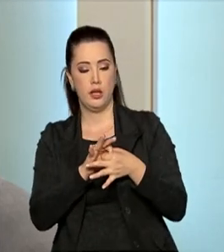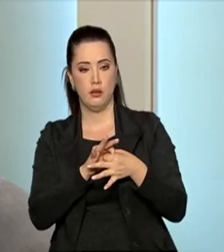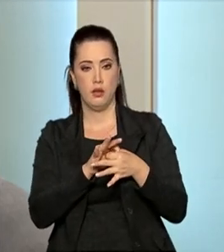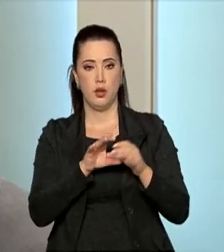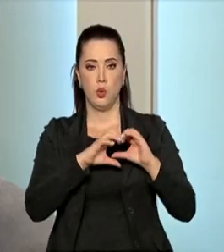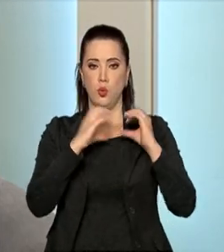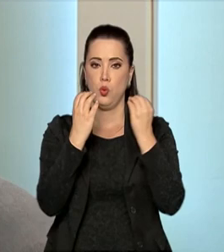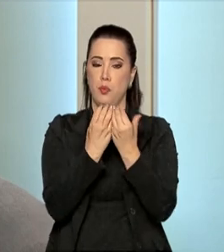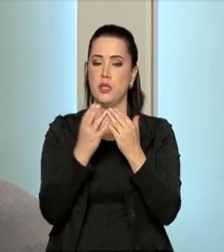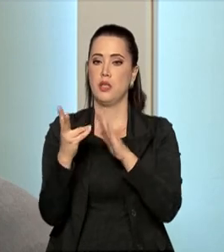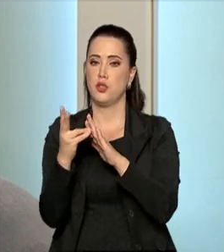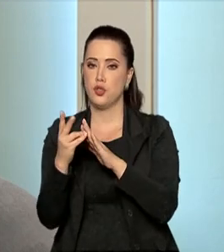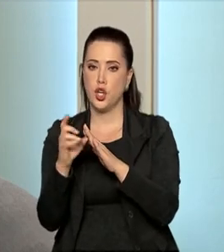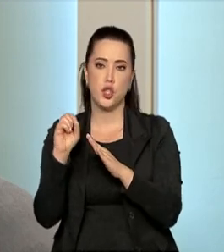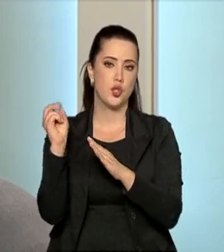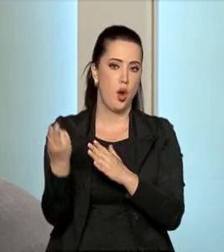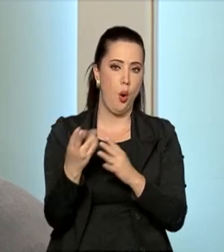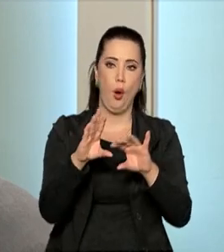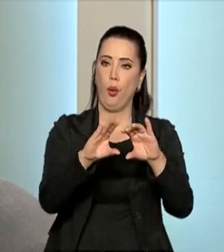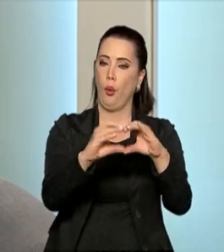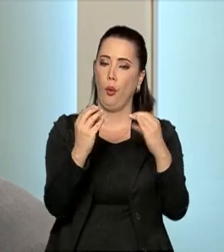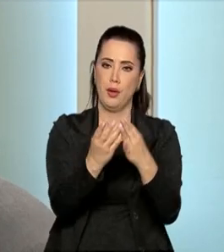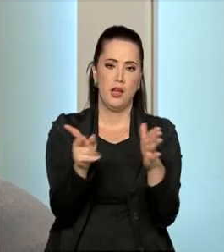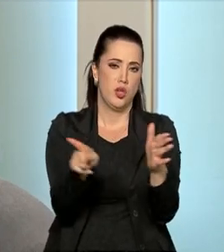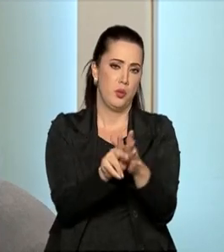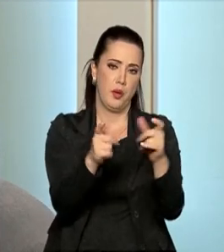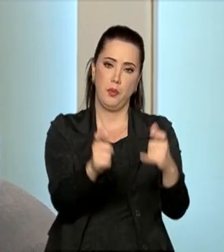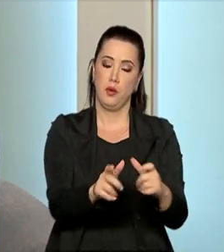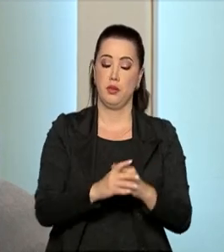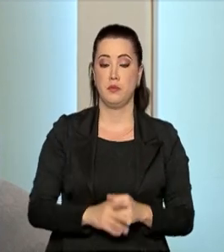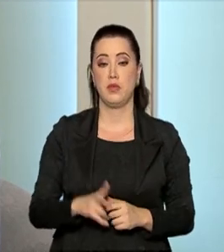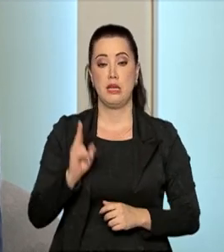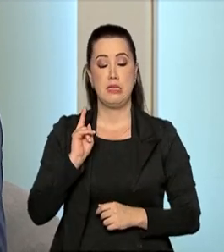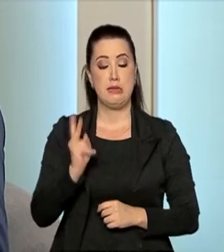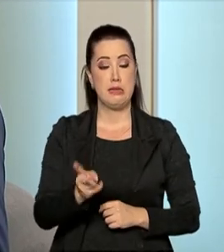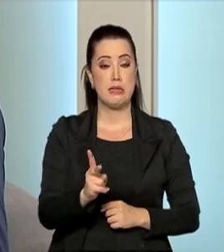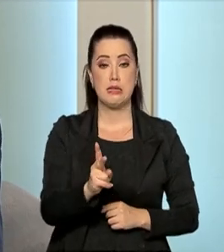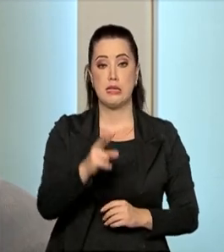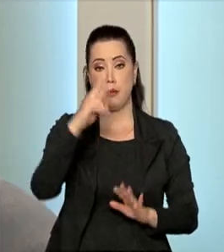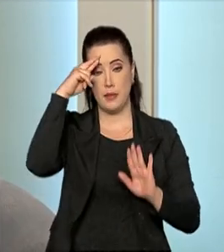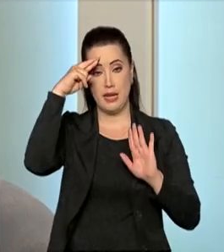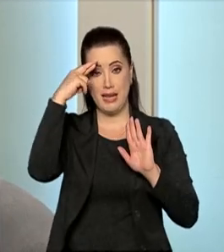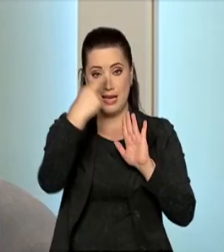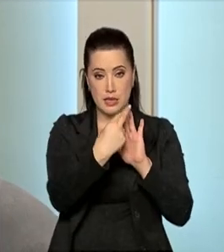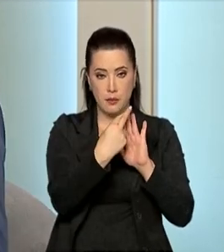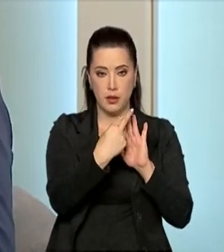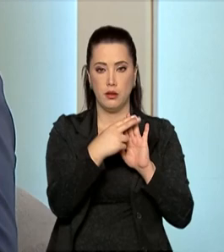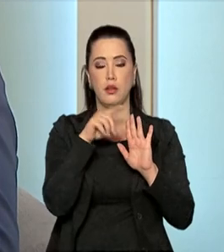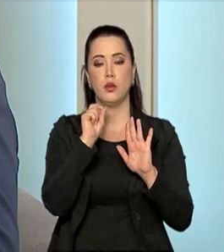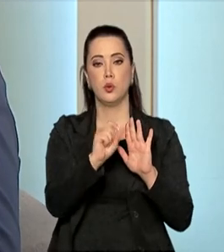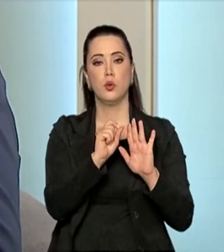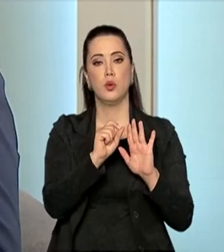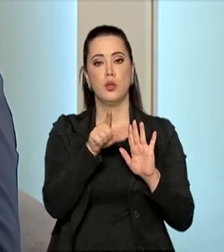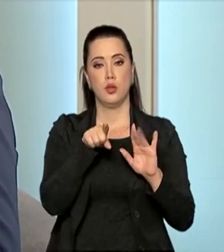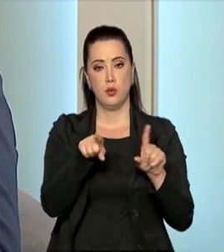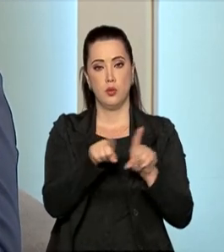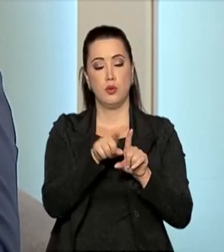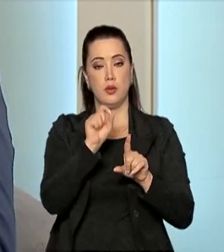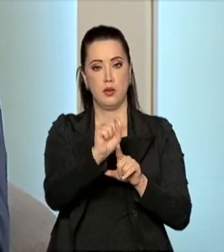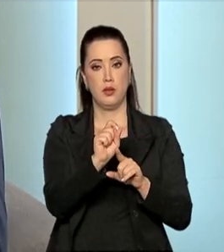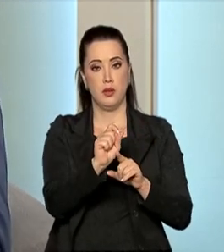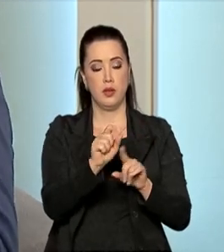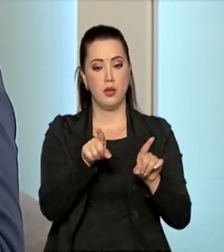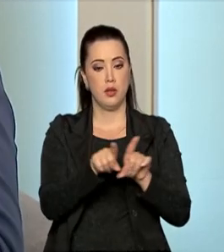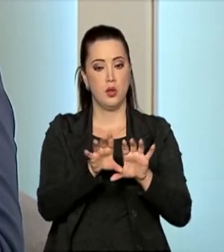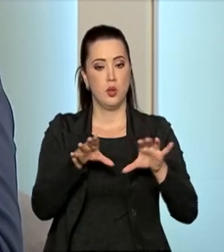não indígenas, obedecendo sempre o princípio da majoritariedade indígena na constituição da pessoa jurídica.